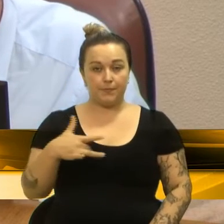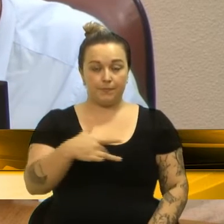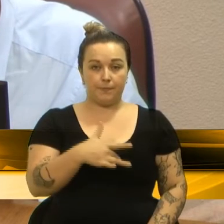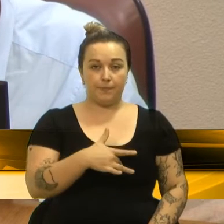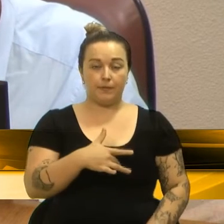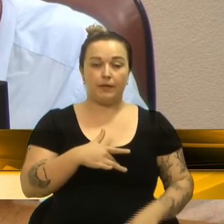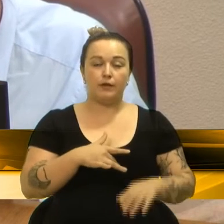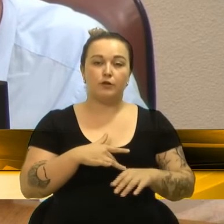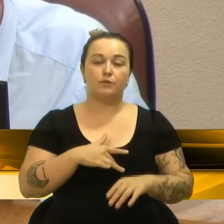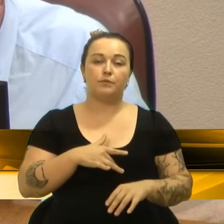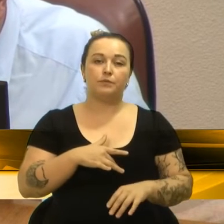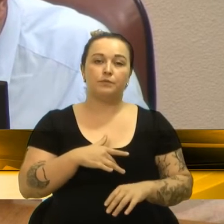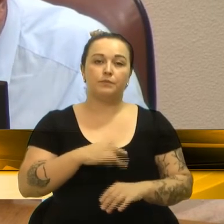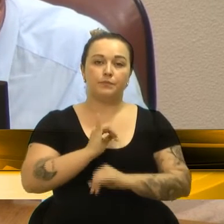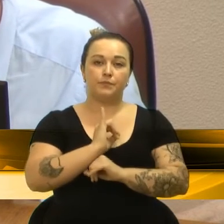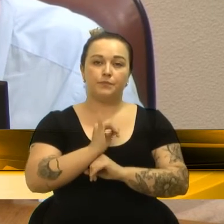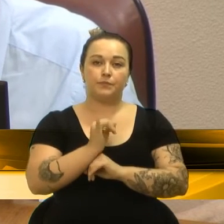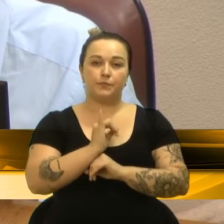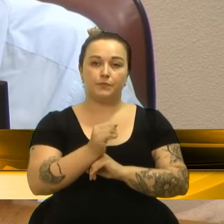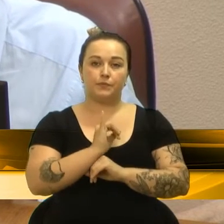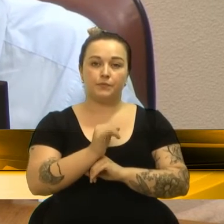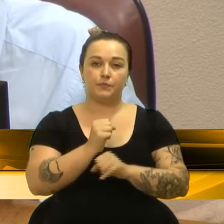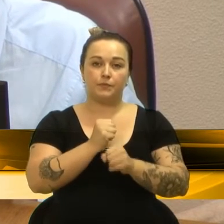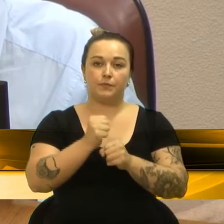edital 27, 2019.